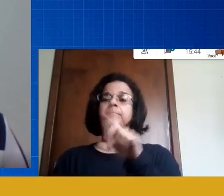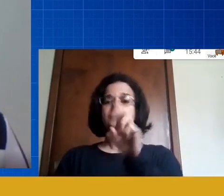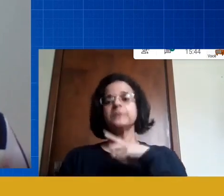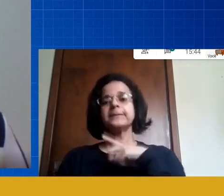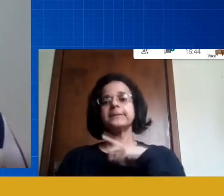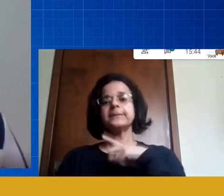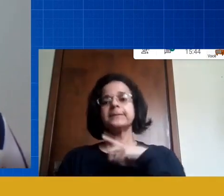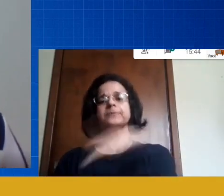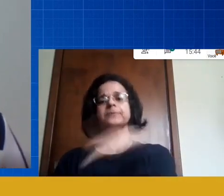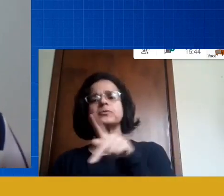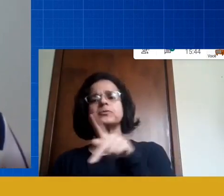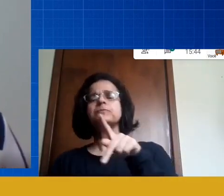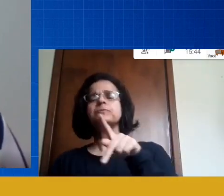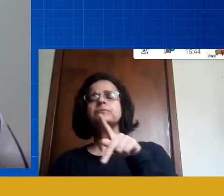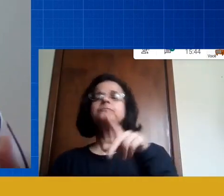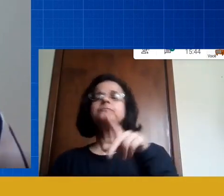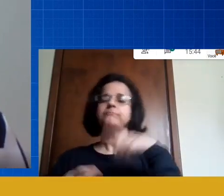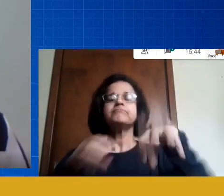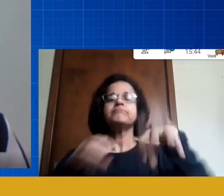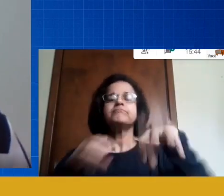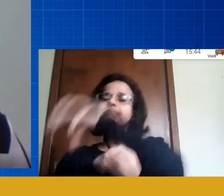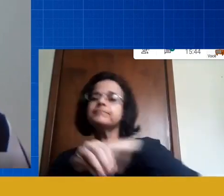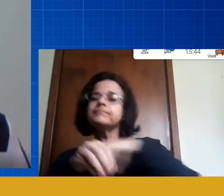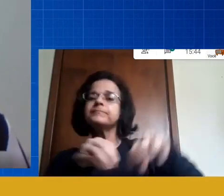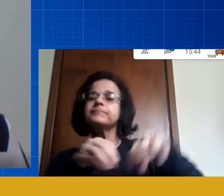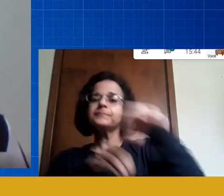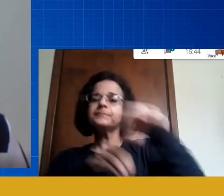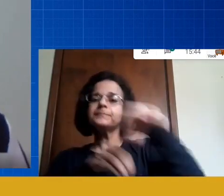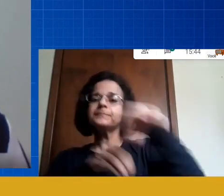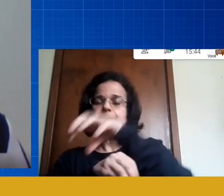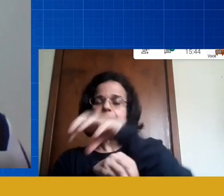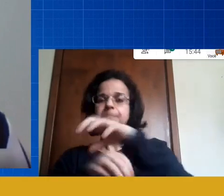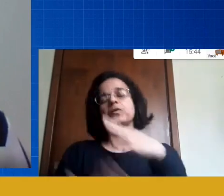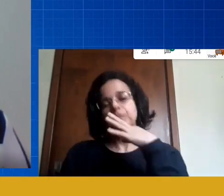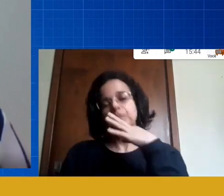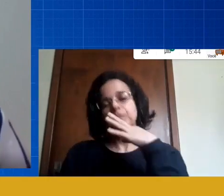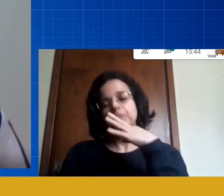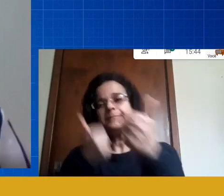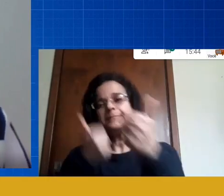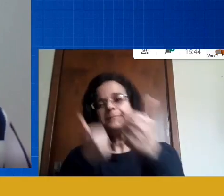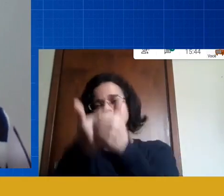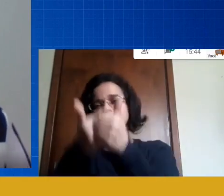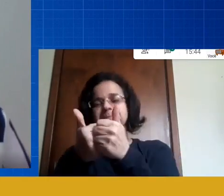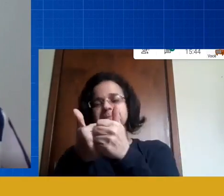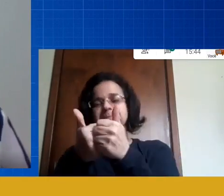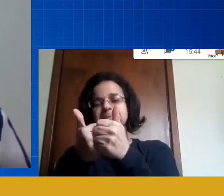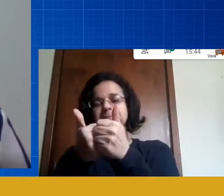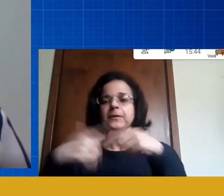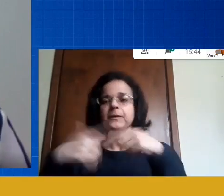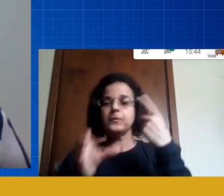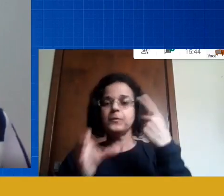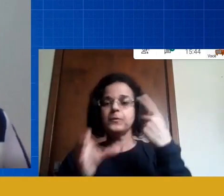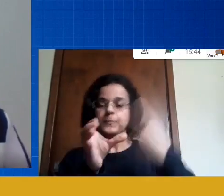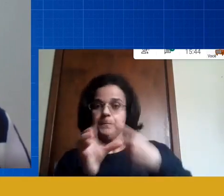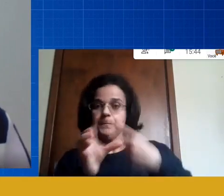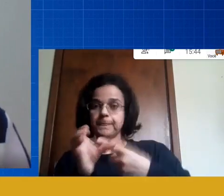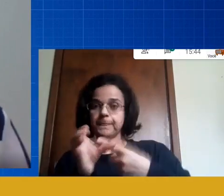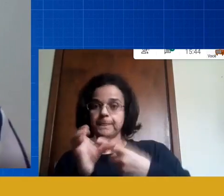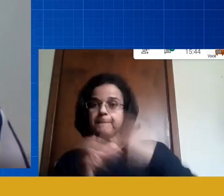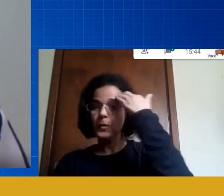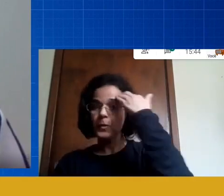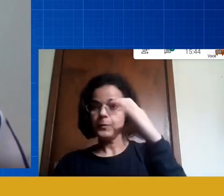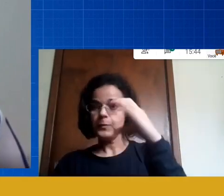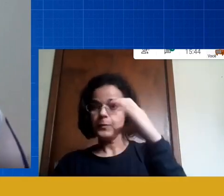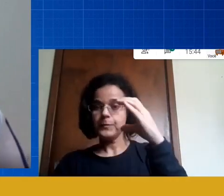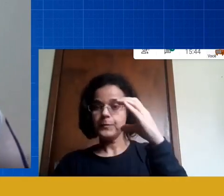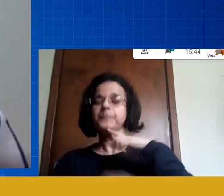lugares de lugares aqui da região metropolitana você conhece bem que é aqui próximo né então Curitiba ela tem toda uma região metropolitana e que os meus